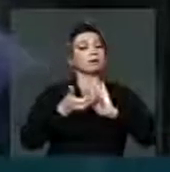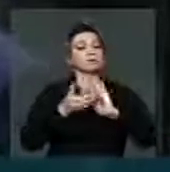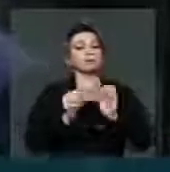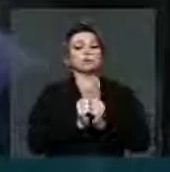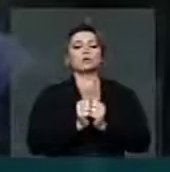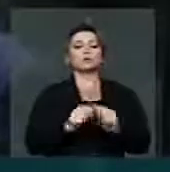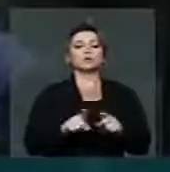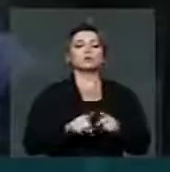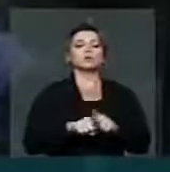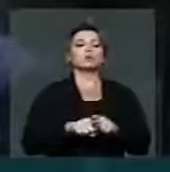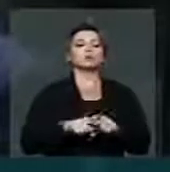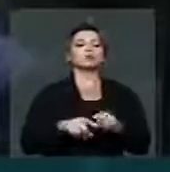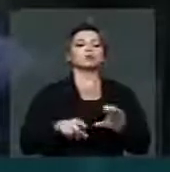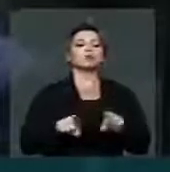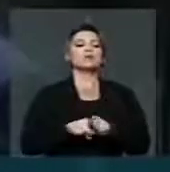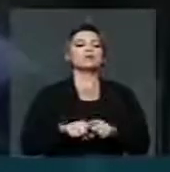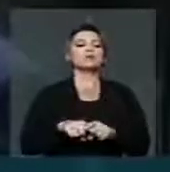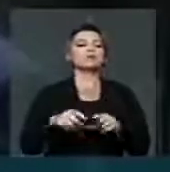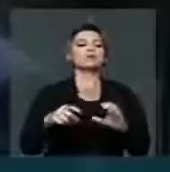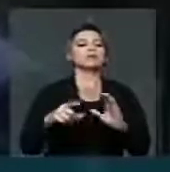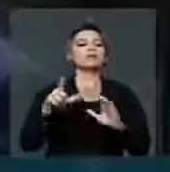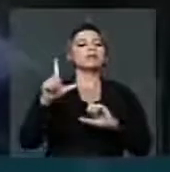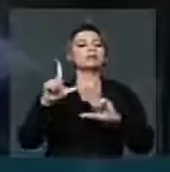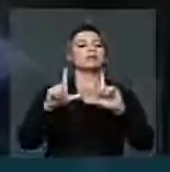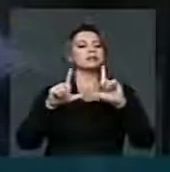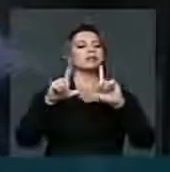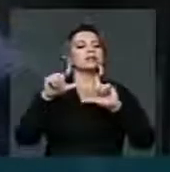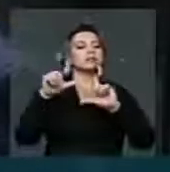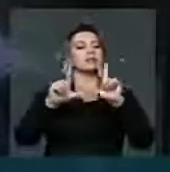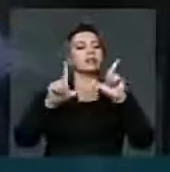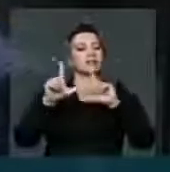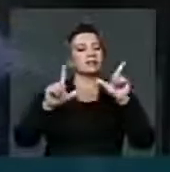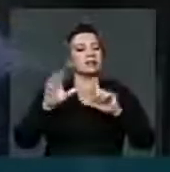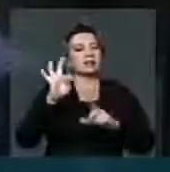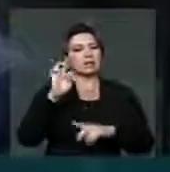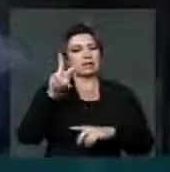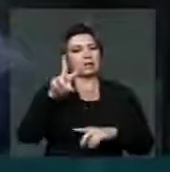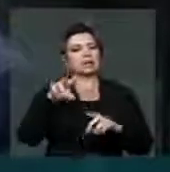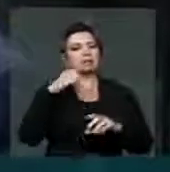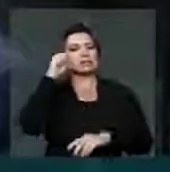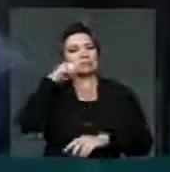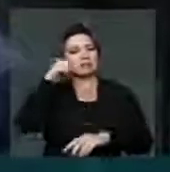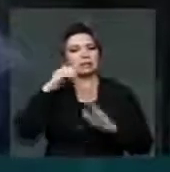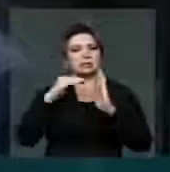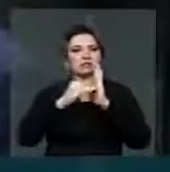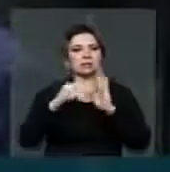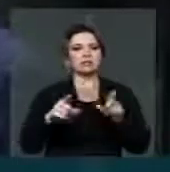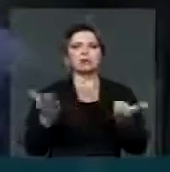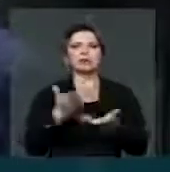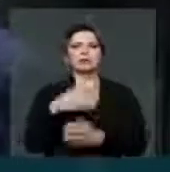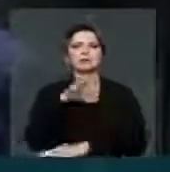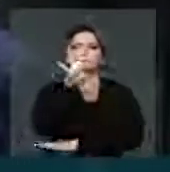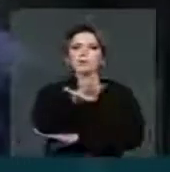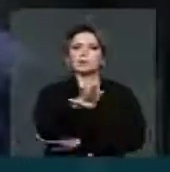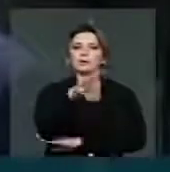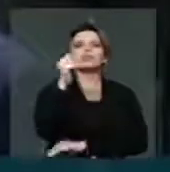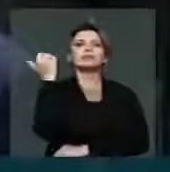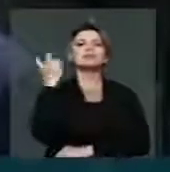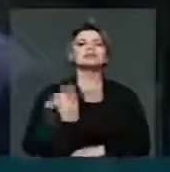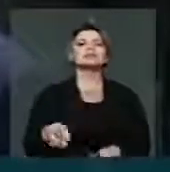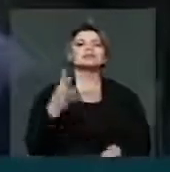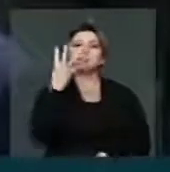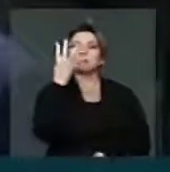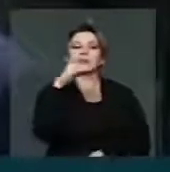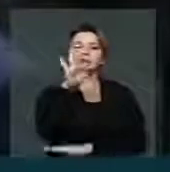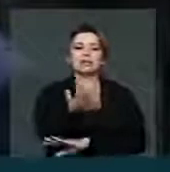Legislativa, TV Senado e também TV Câmara de Vereadores. Portanto, hoje, às 16 horas, na sala